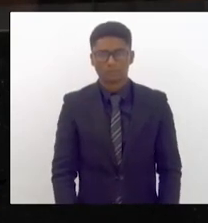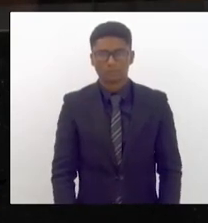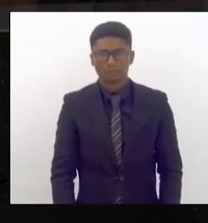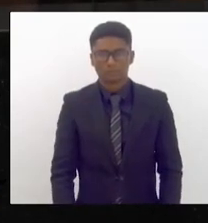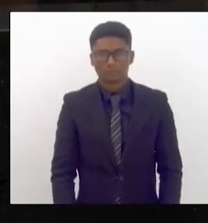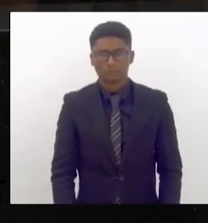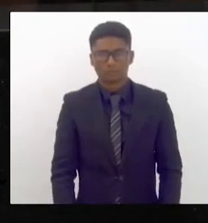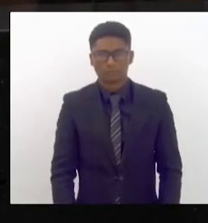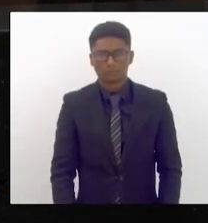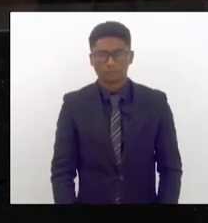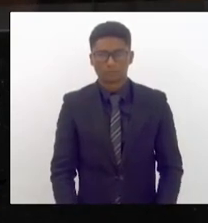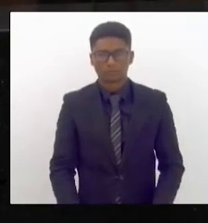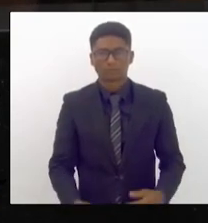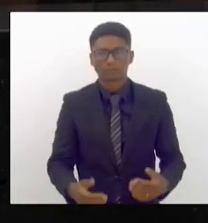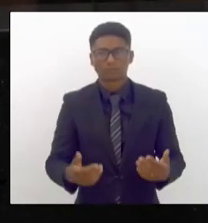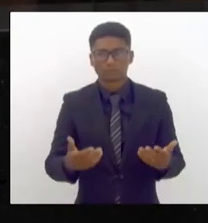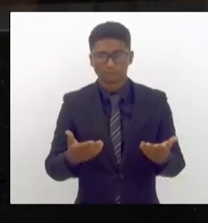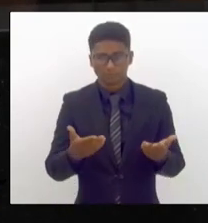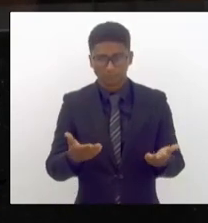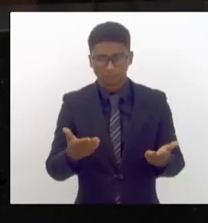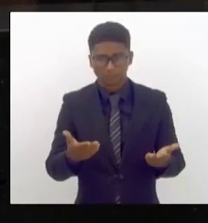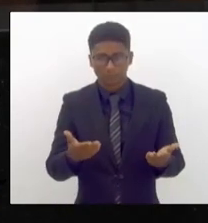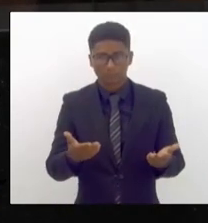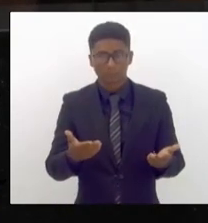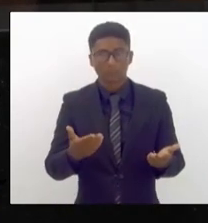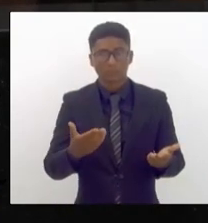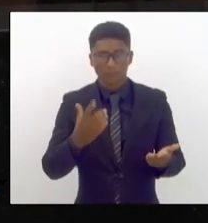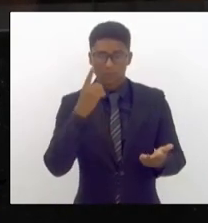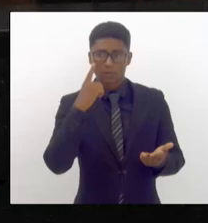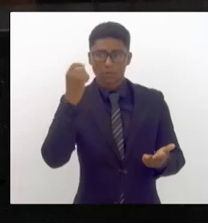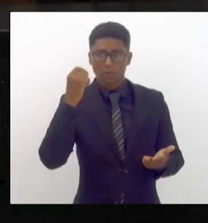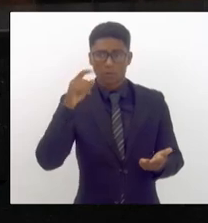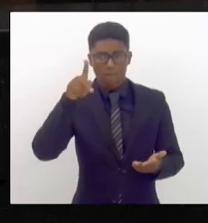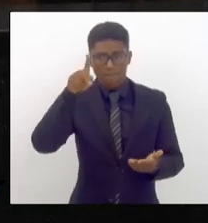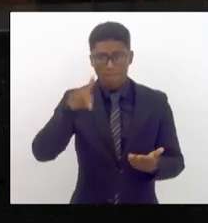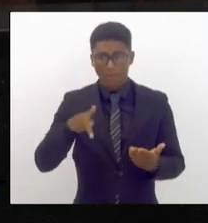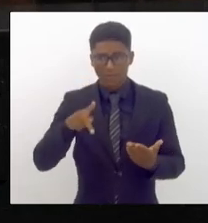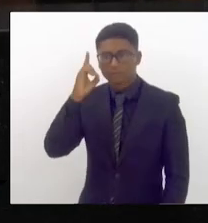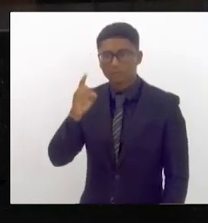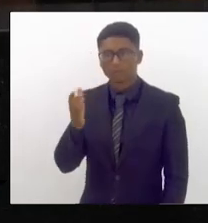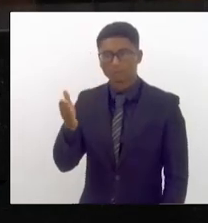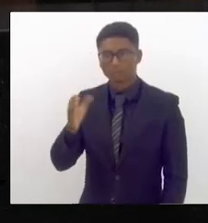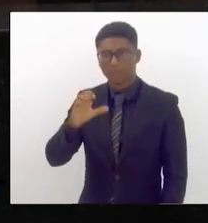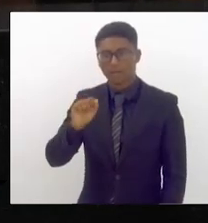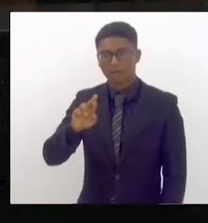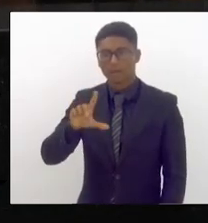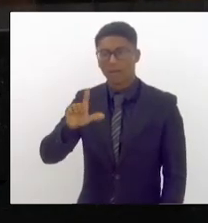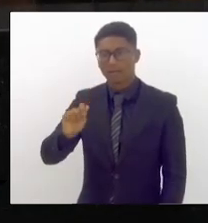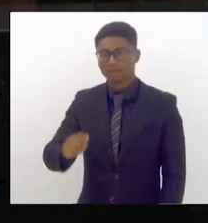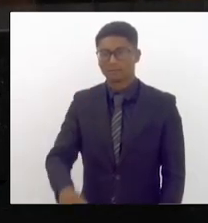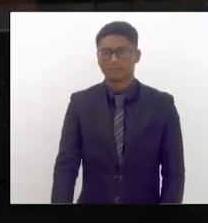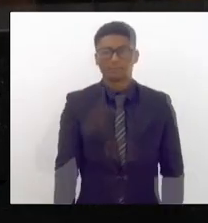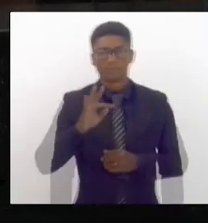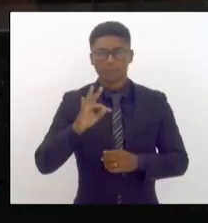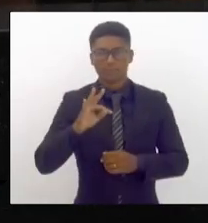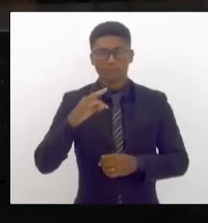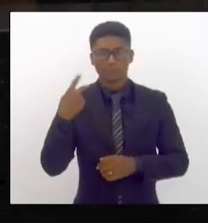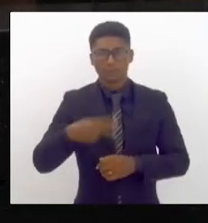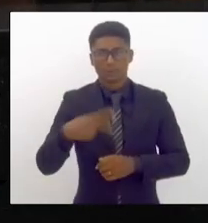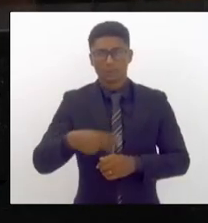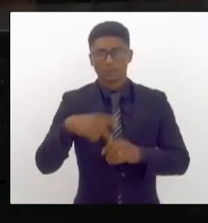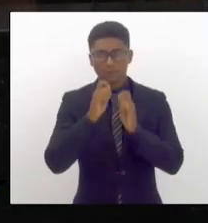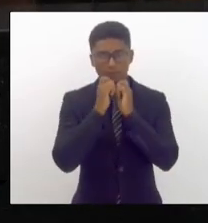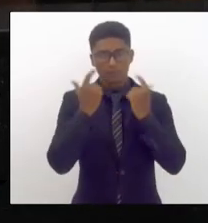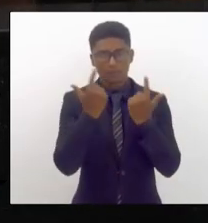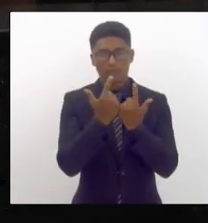oportunidade de ser vice-presidente da bancada do partido dos trabalhadores aqui nessa casa de